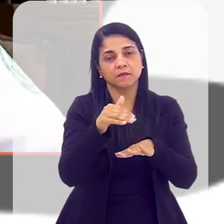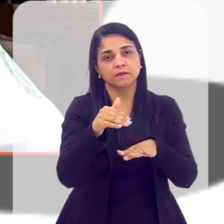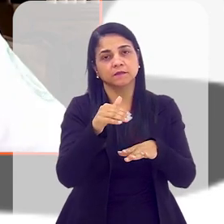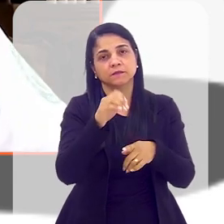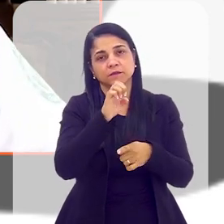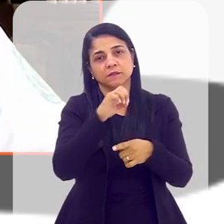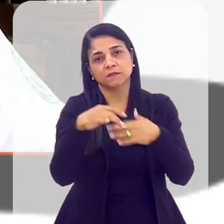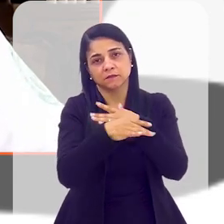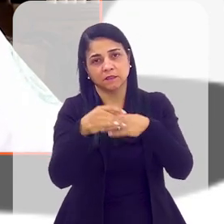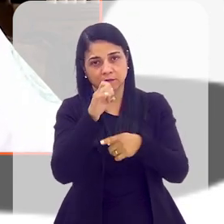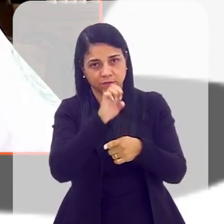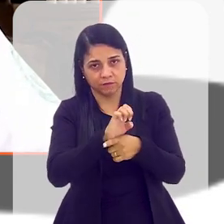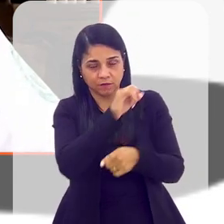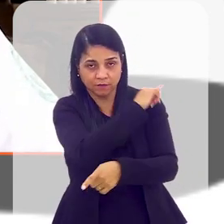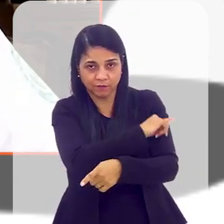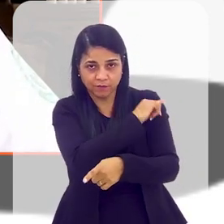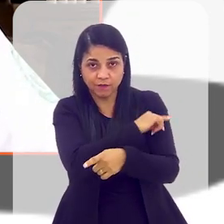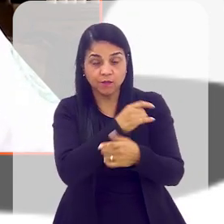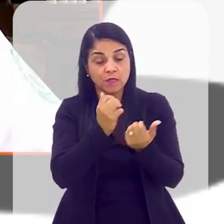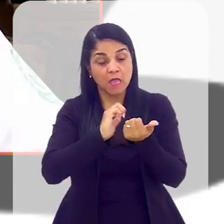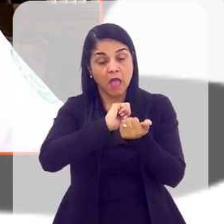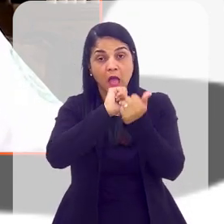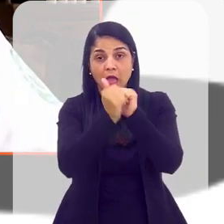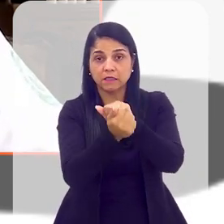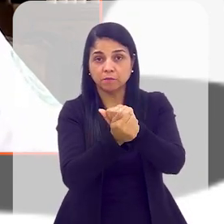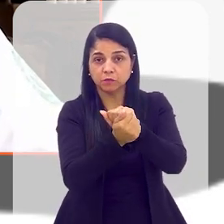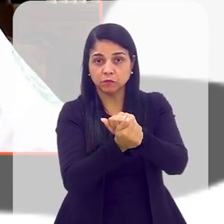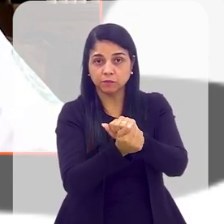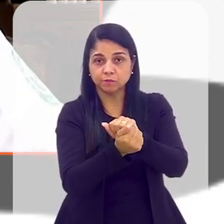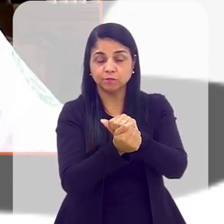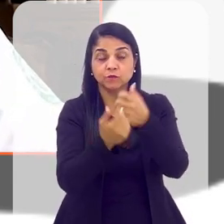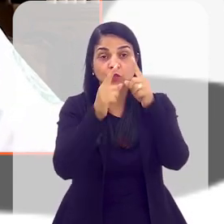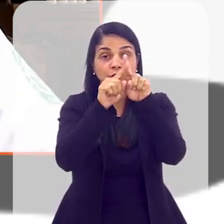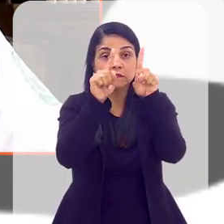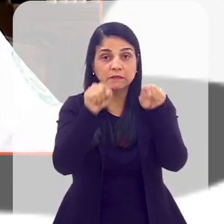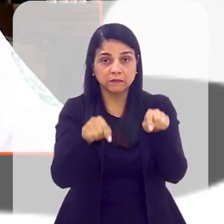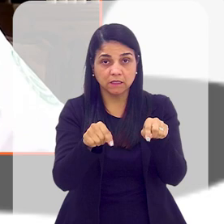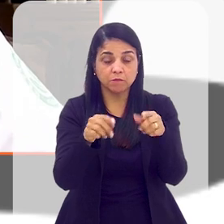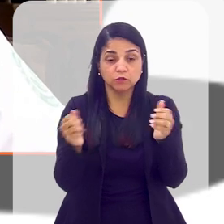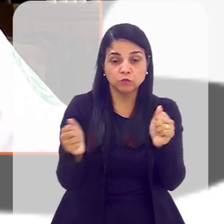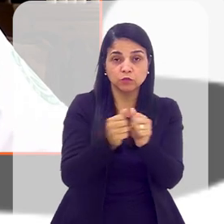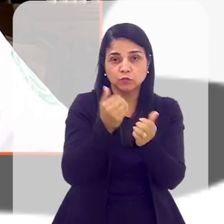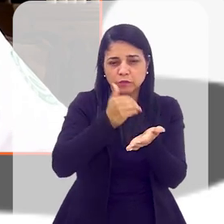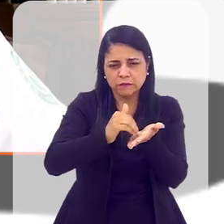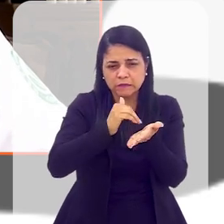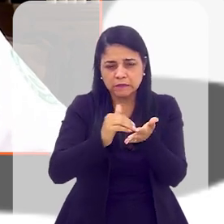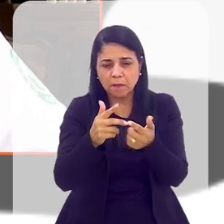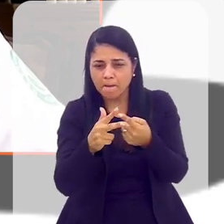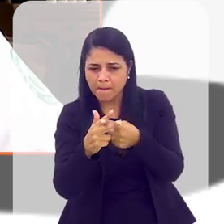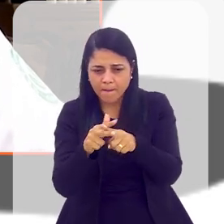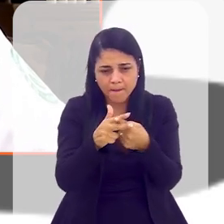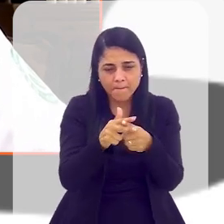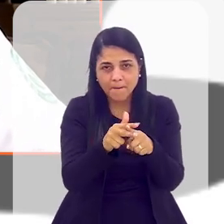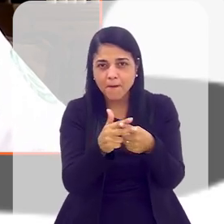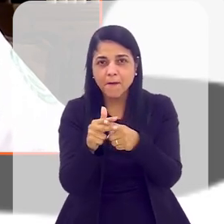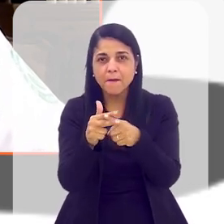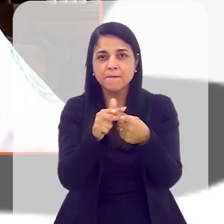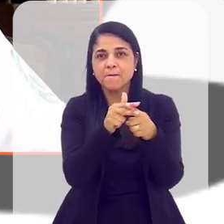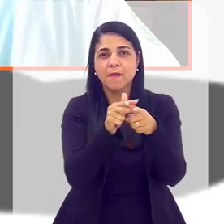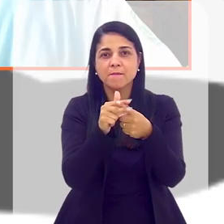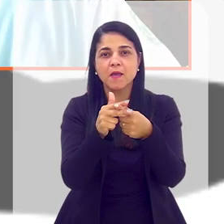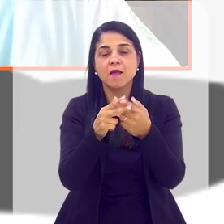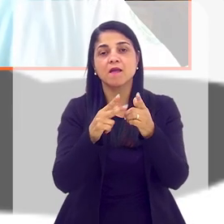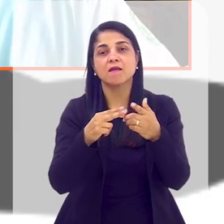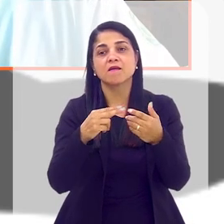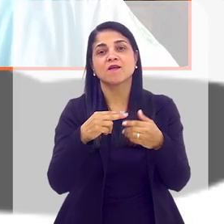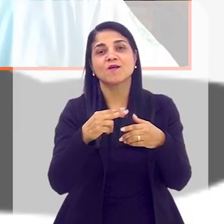Janeiro, um projeto preliminar, e adaptou ao sistema. Então, junto com a Secretaria, gente foi ajustando o projeto e fizemos um